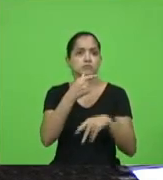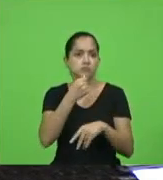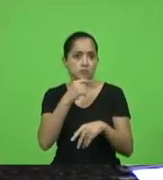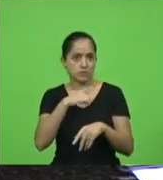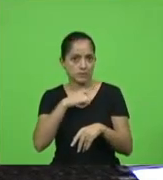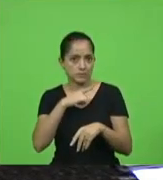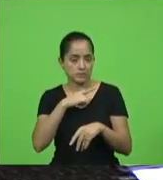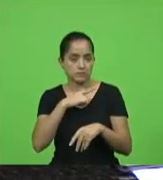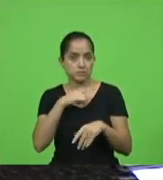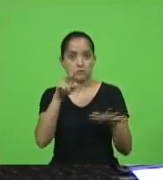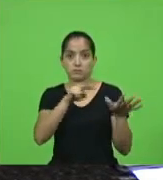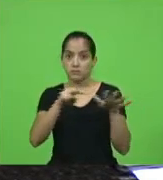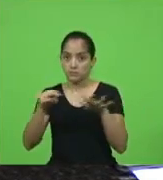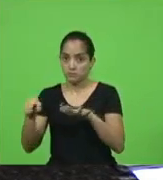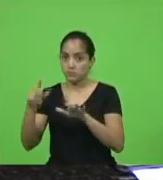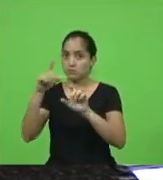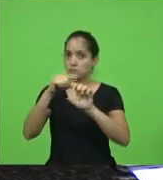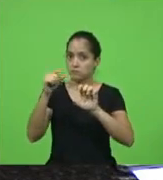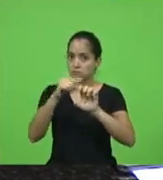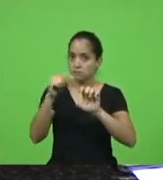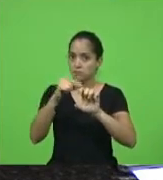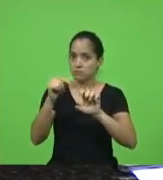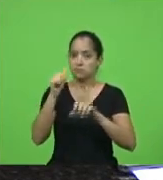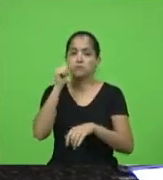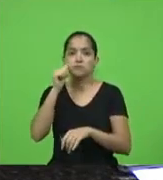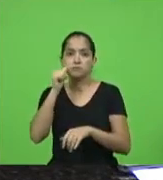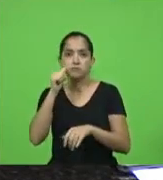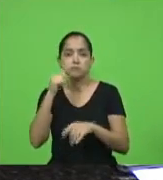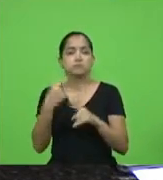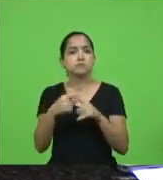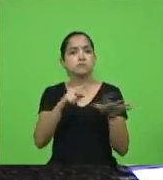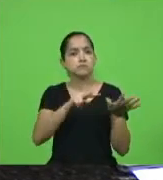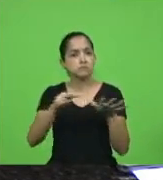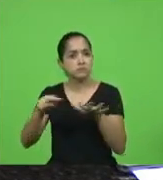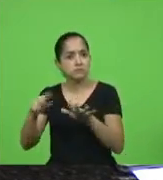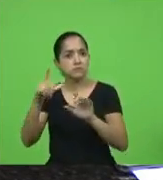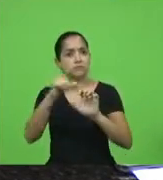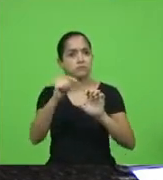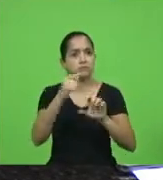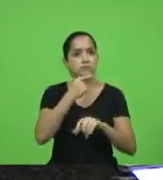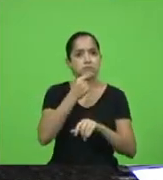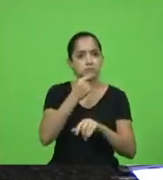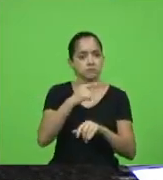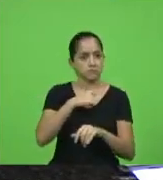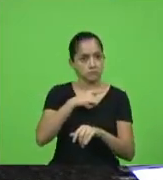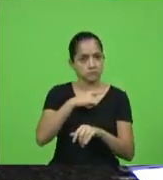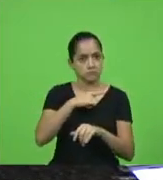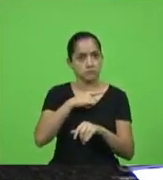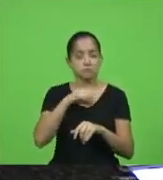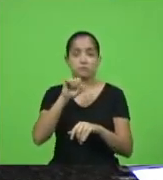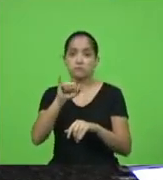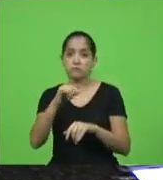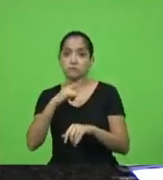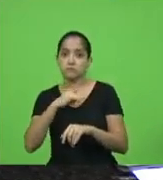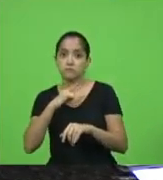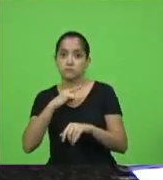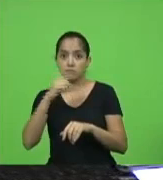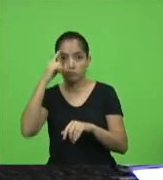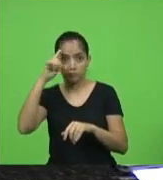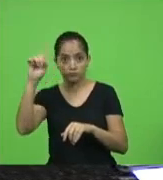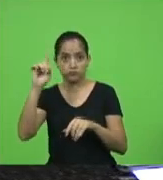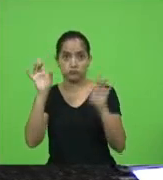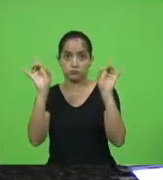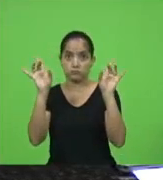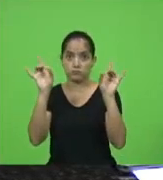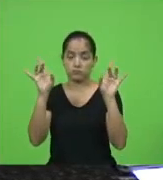aqui da semana estadual do empreendedorismo feminino por acaso existe a semana estadual do empreendedorismo masculino se existe uma data que comemora o dia do